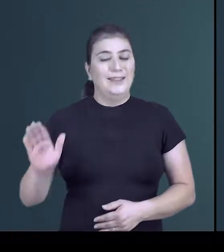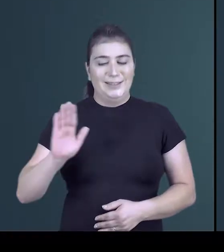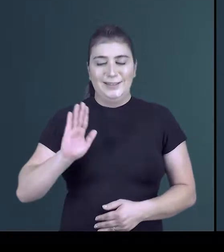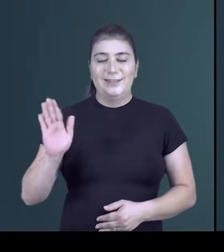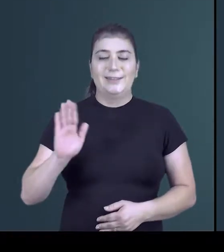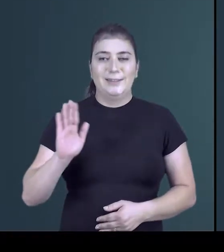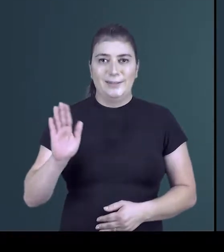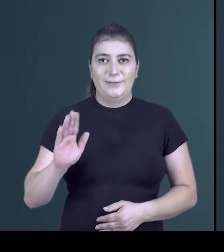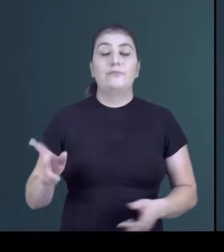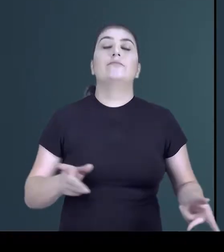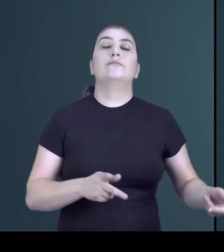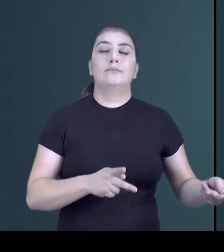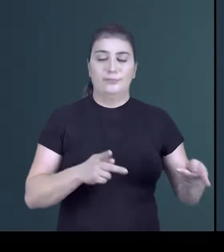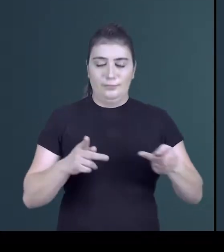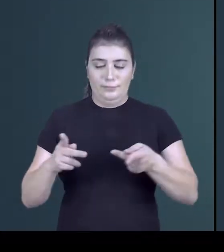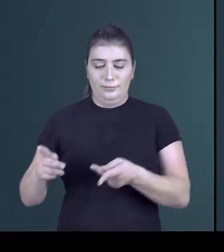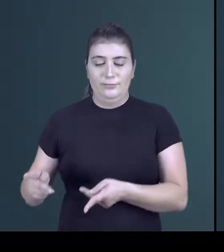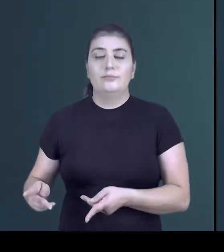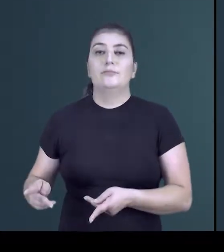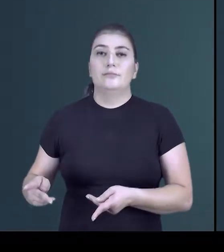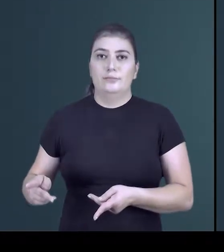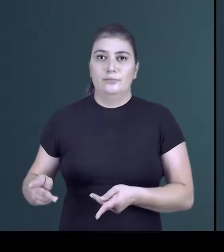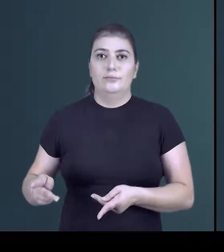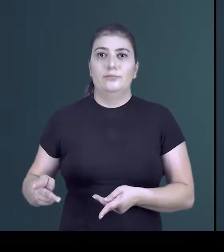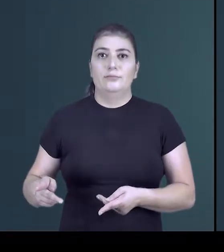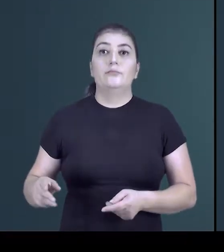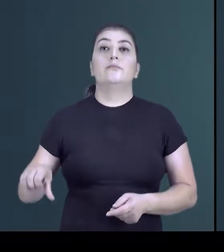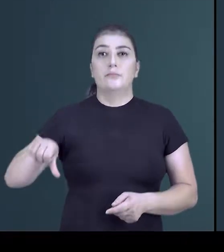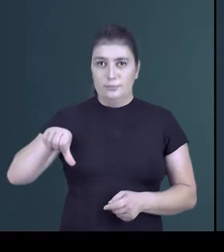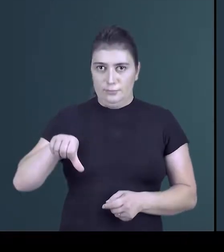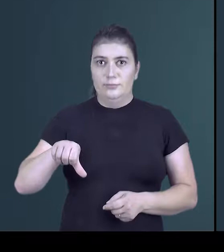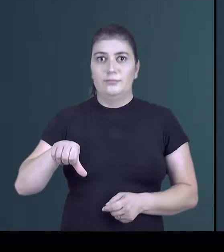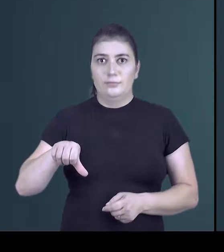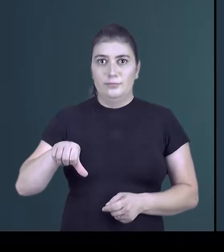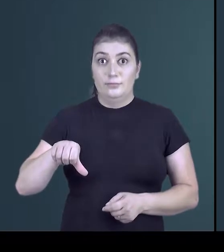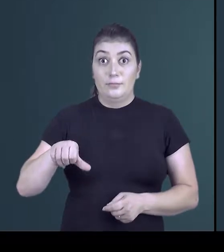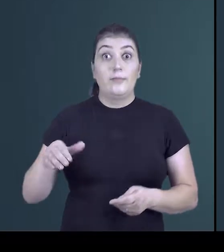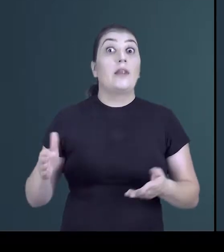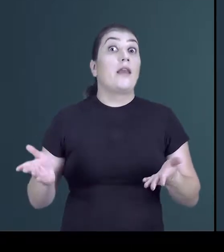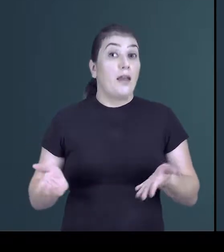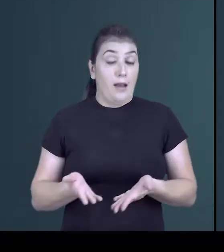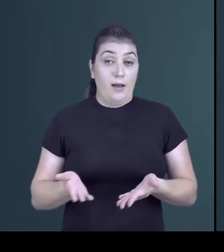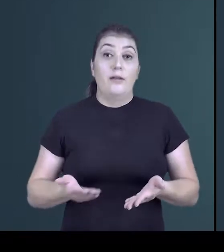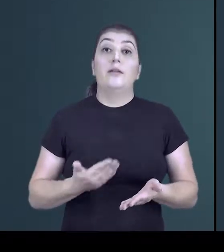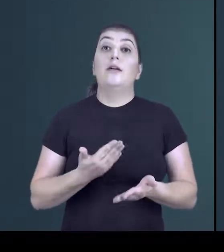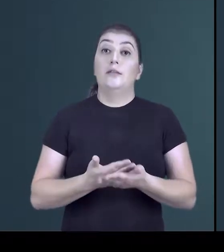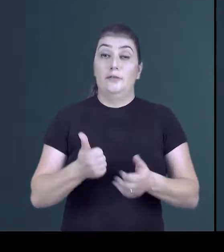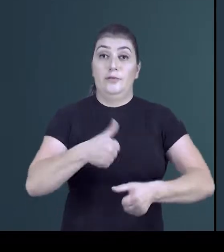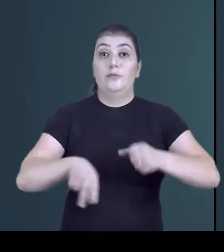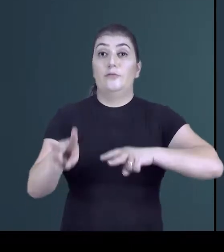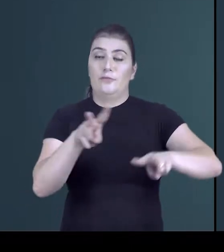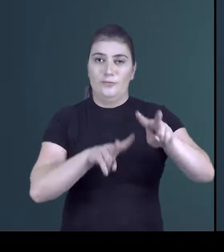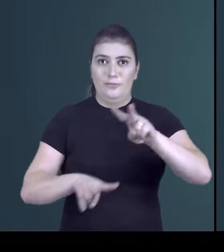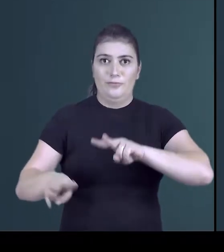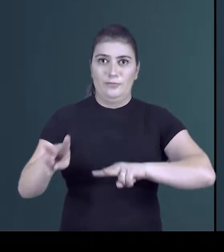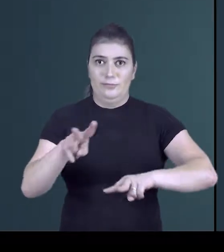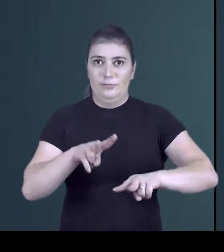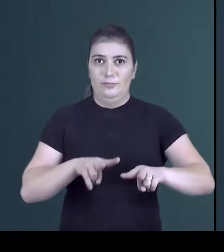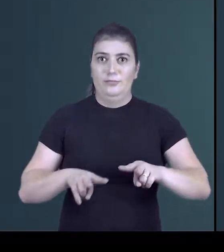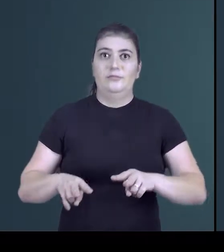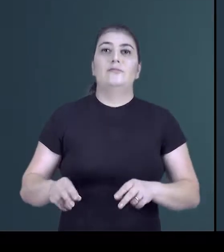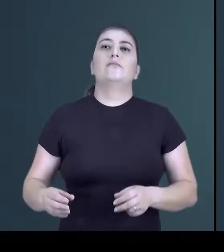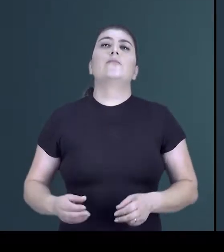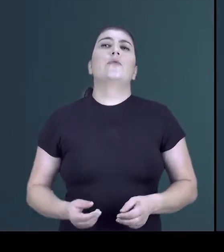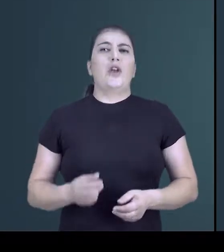Olá, sejam bem-vindas e bem-vindos à unidade 9. Nesta unidade, analisaremos as relações